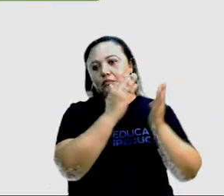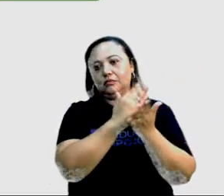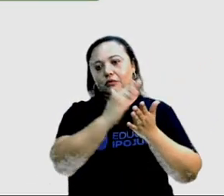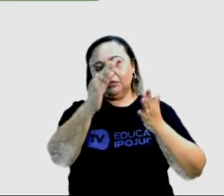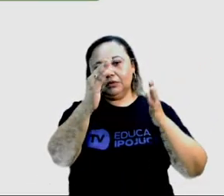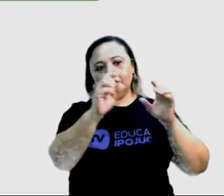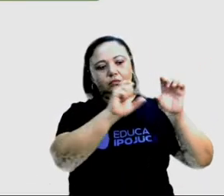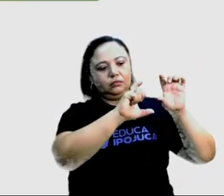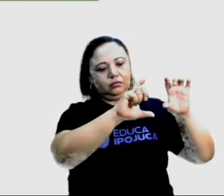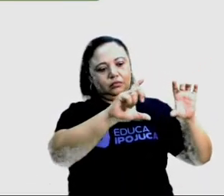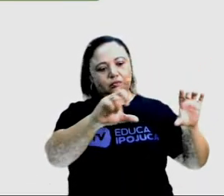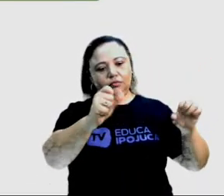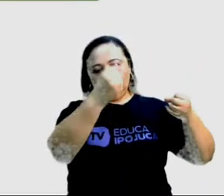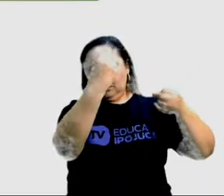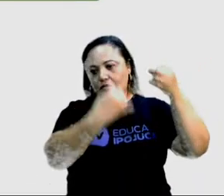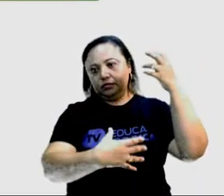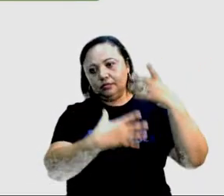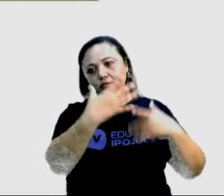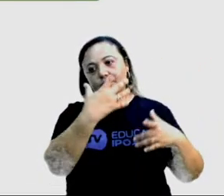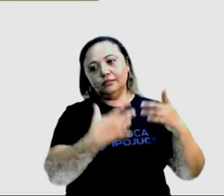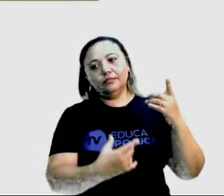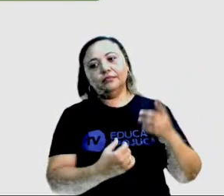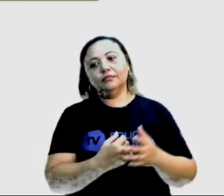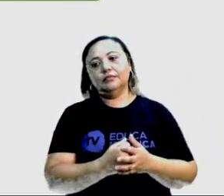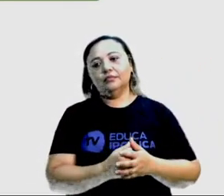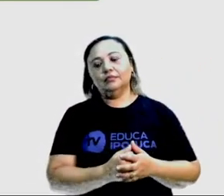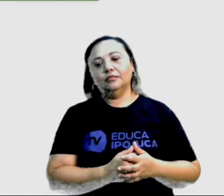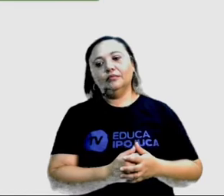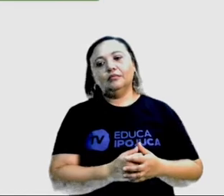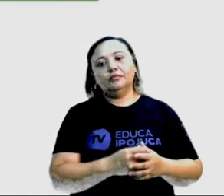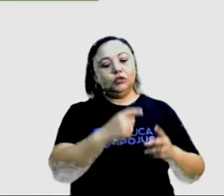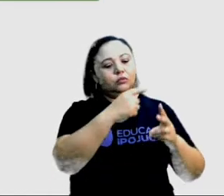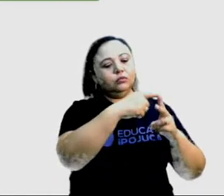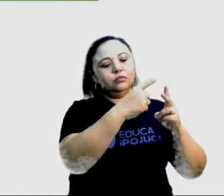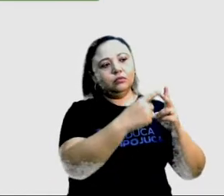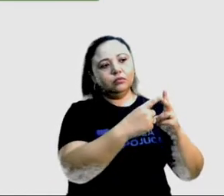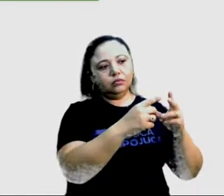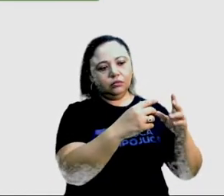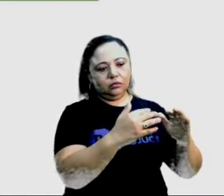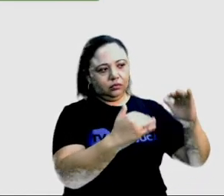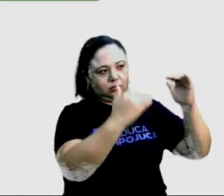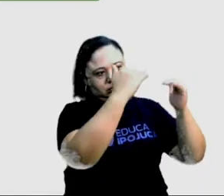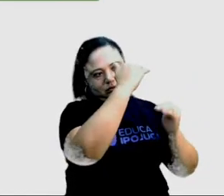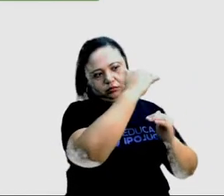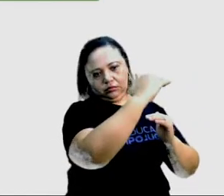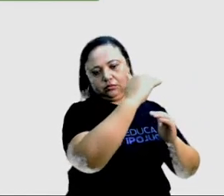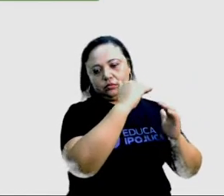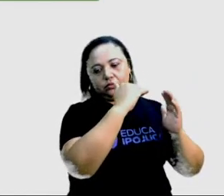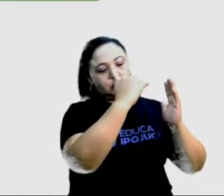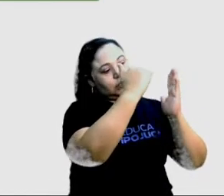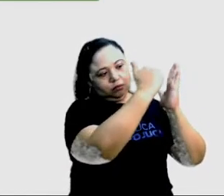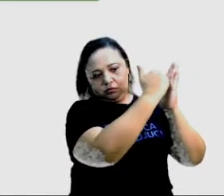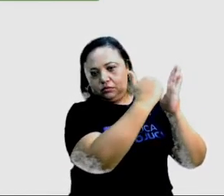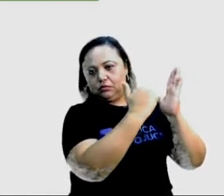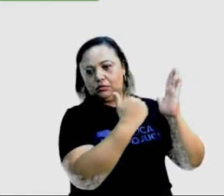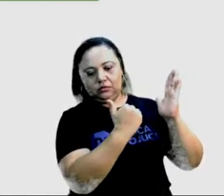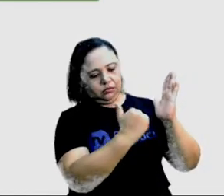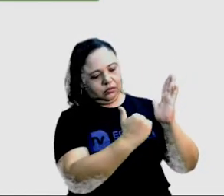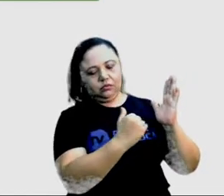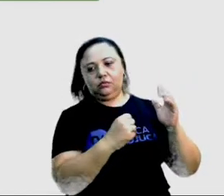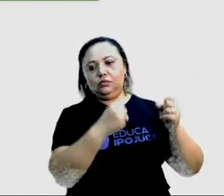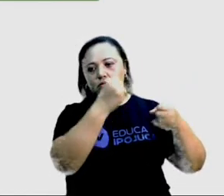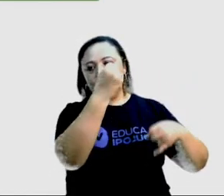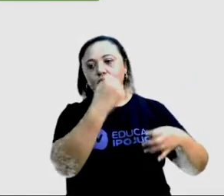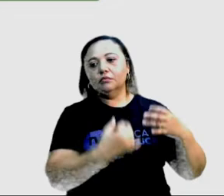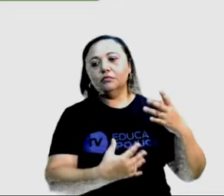argumento. Pelo menos no meu texto, eu trago dois argumentos para defender essa opinião. E no final,